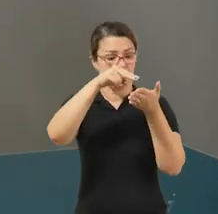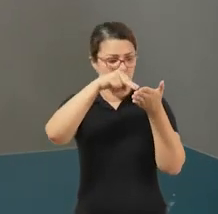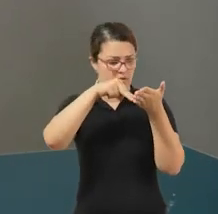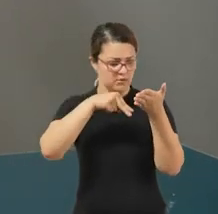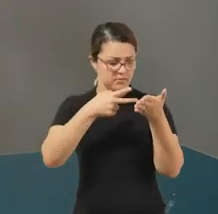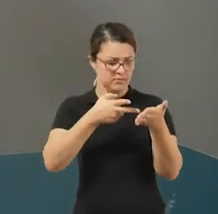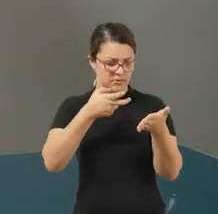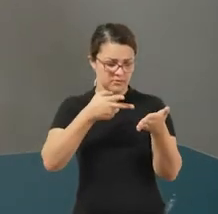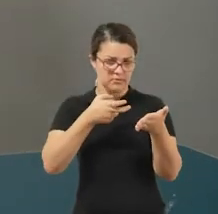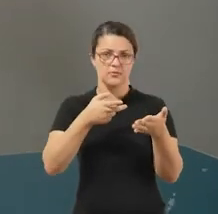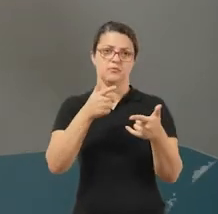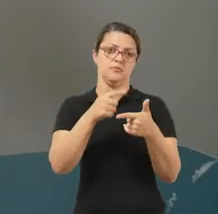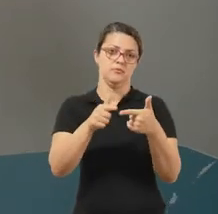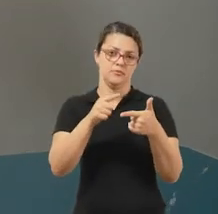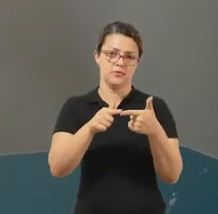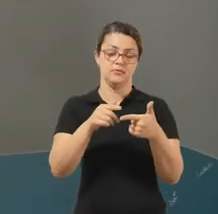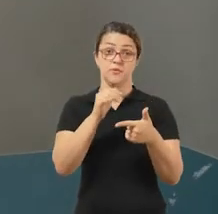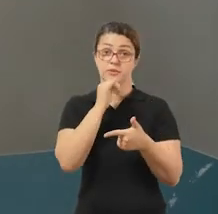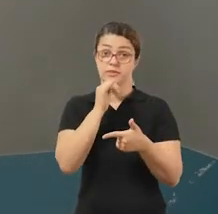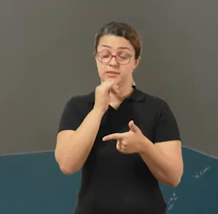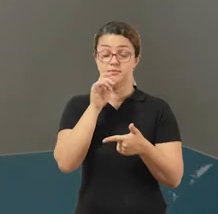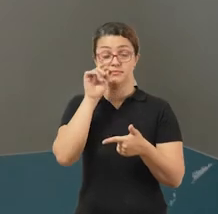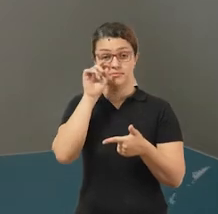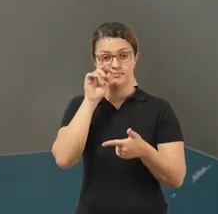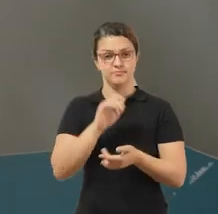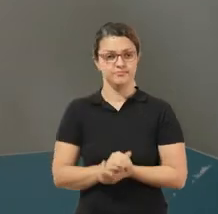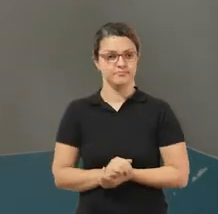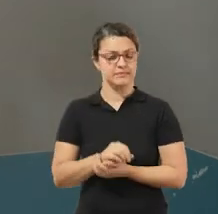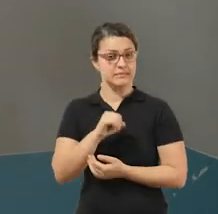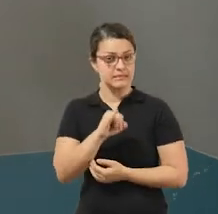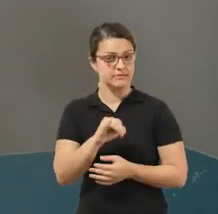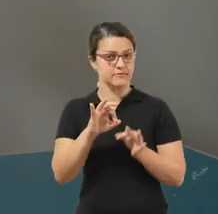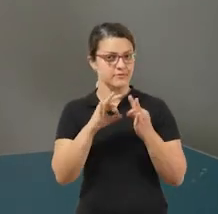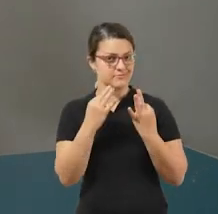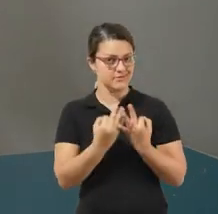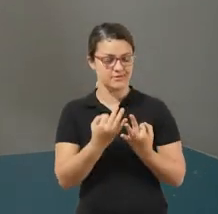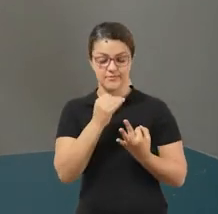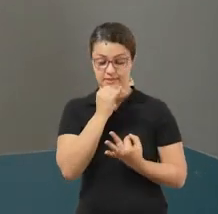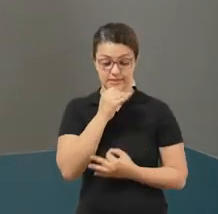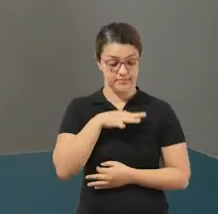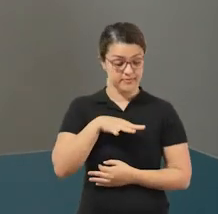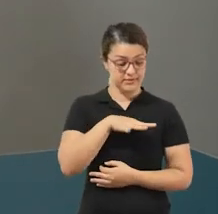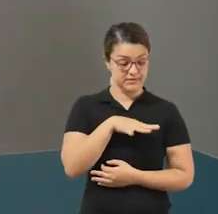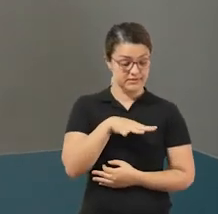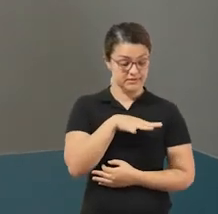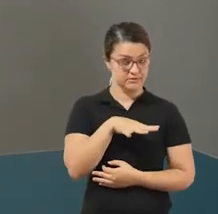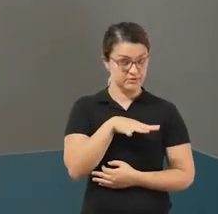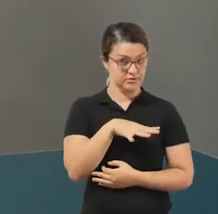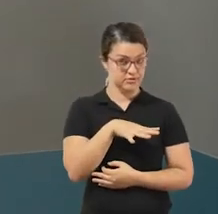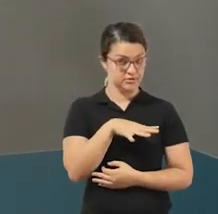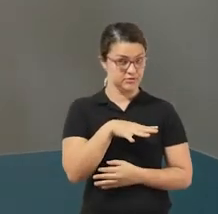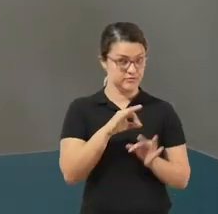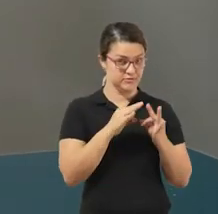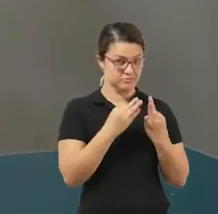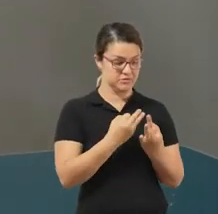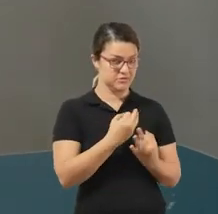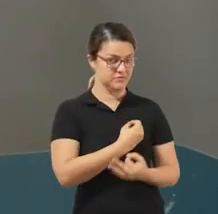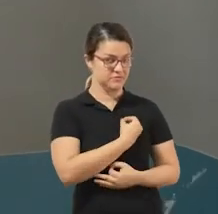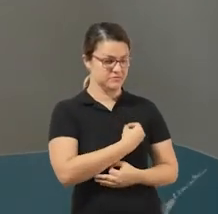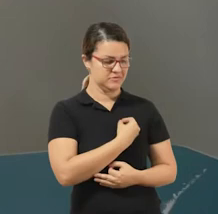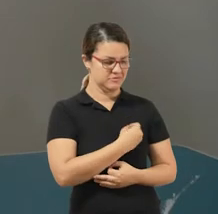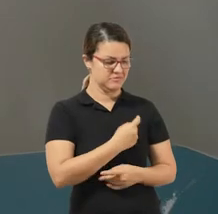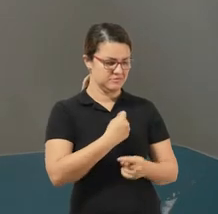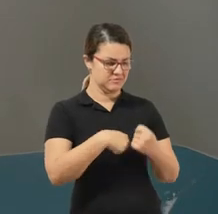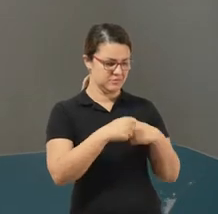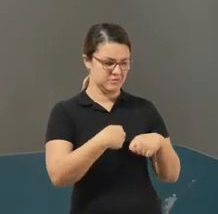situações. Por exemplo, se uma família, ela vive em uma cidade onde a parte econômica está muito difícil,